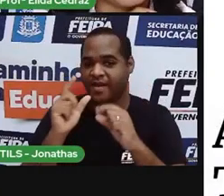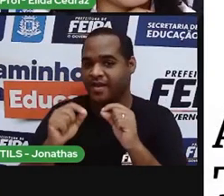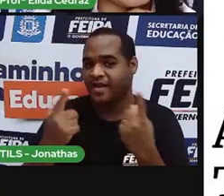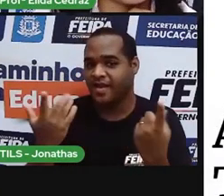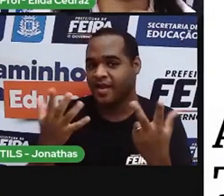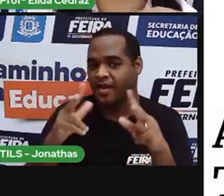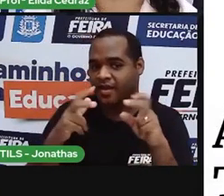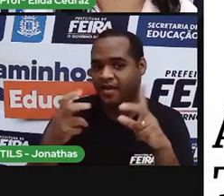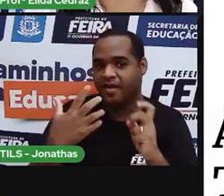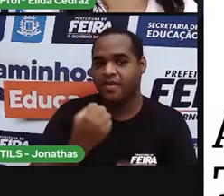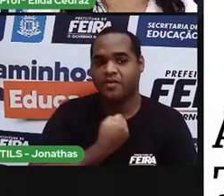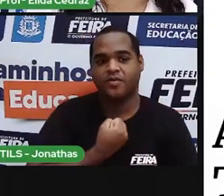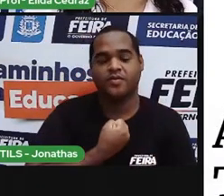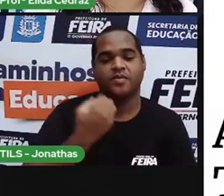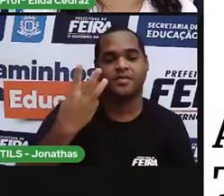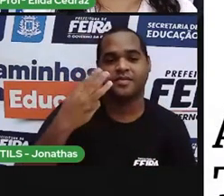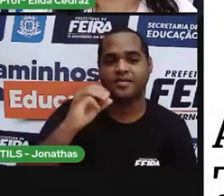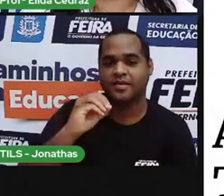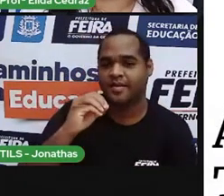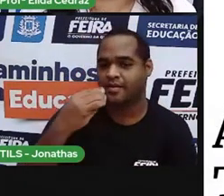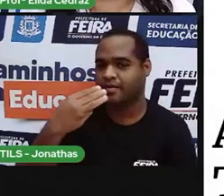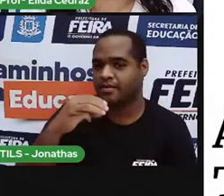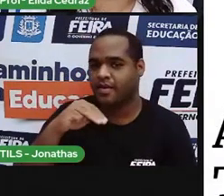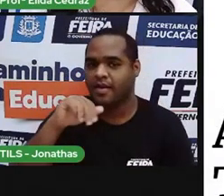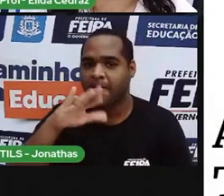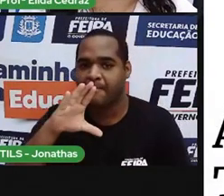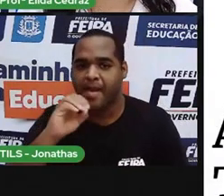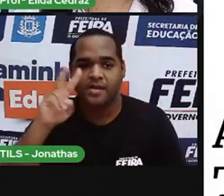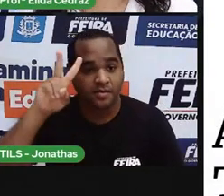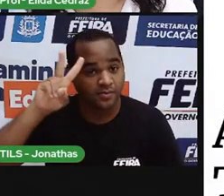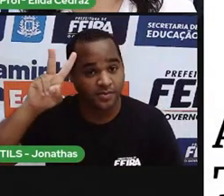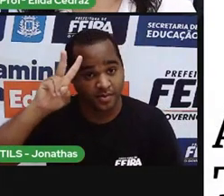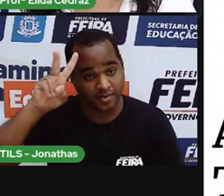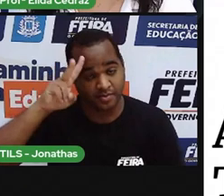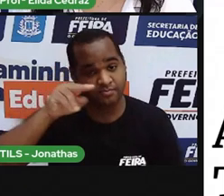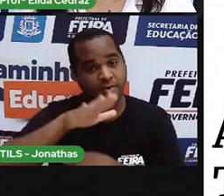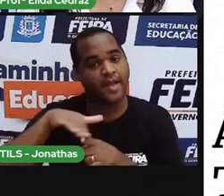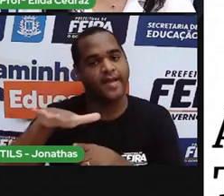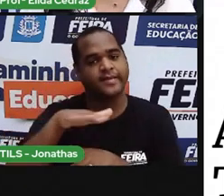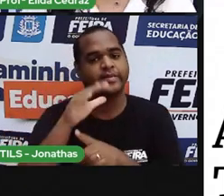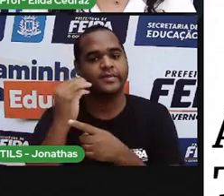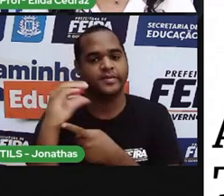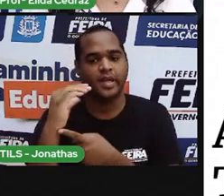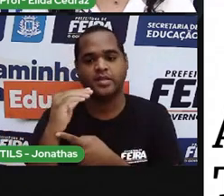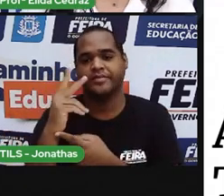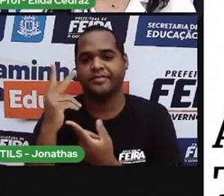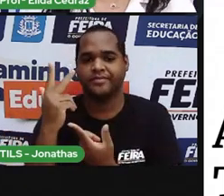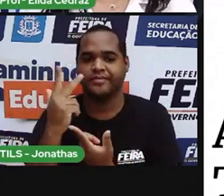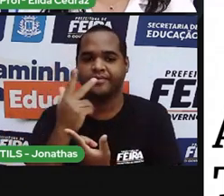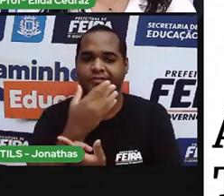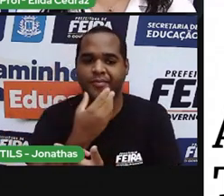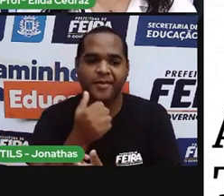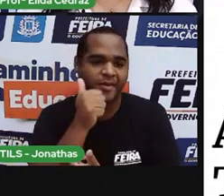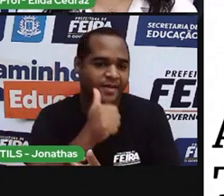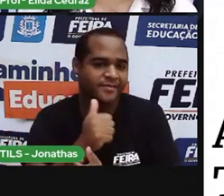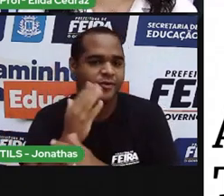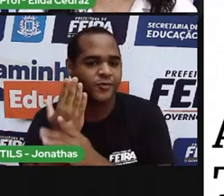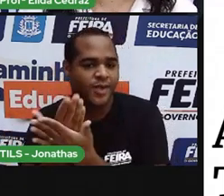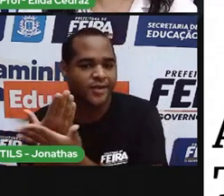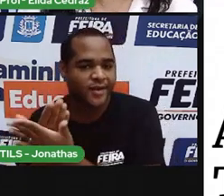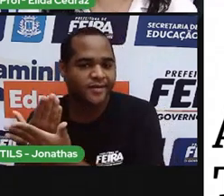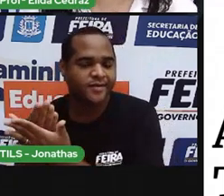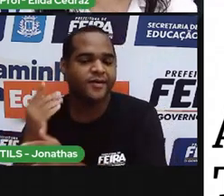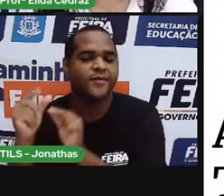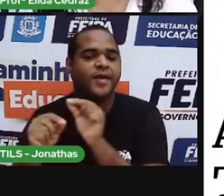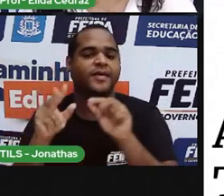30, dia 3 de maio, uma segunda-feira, com a área de Ciências Humanas. E o tema de hoje